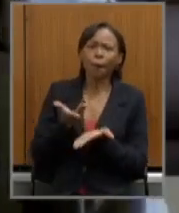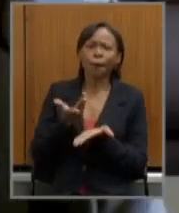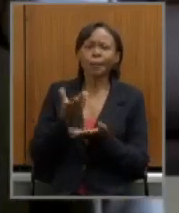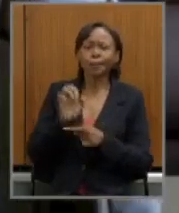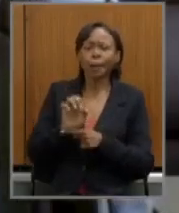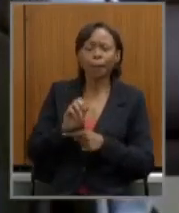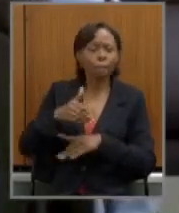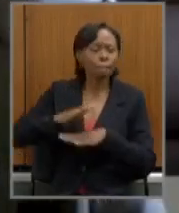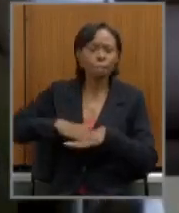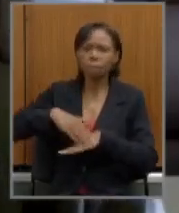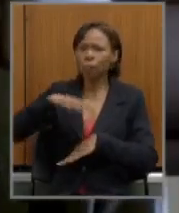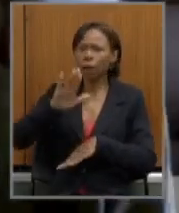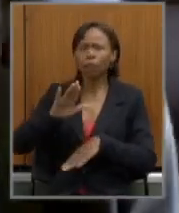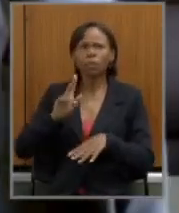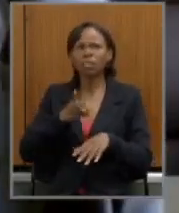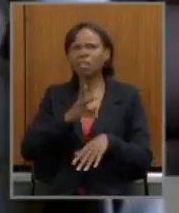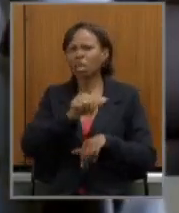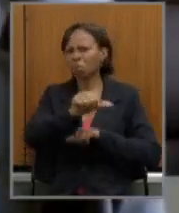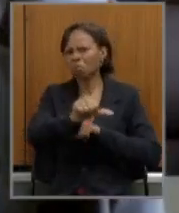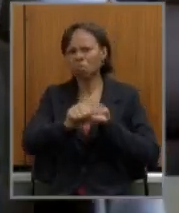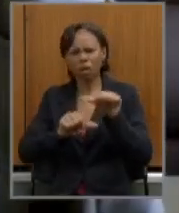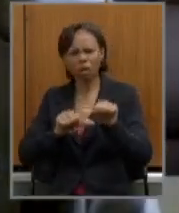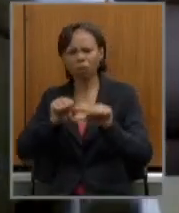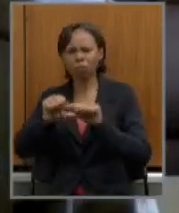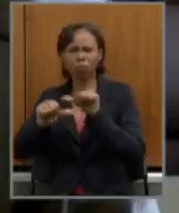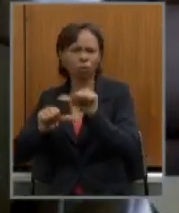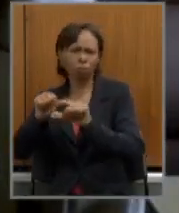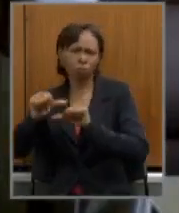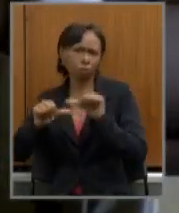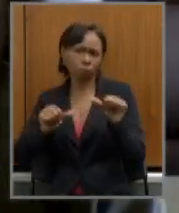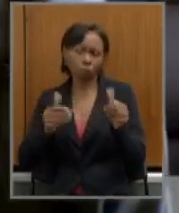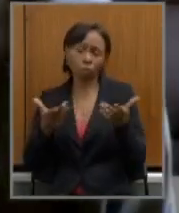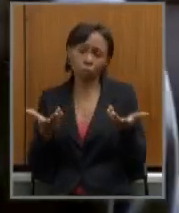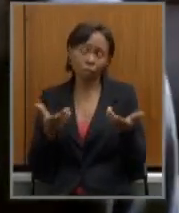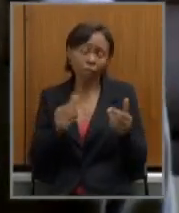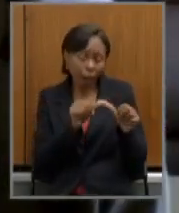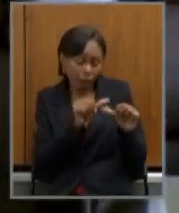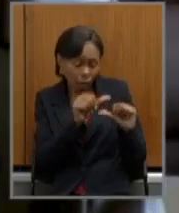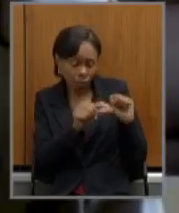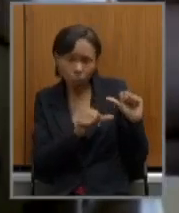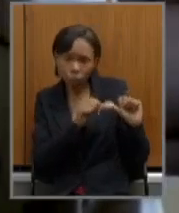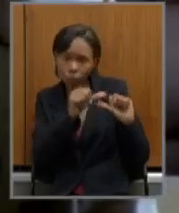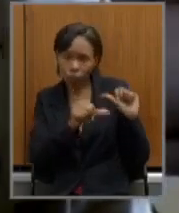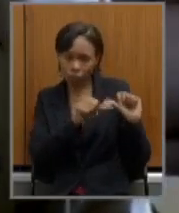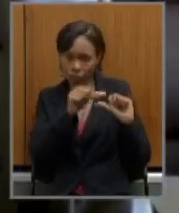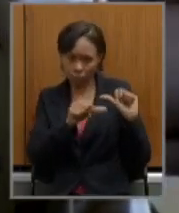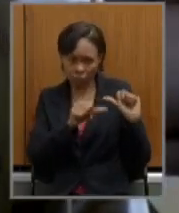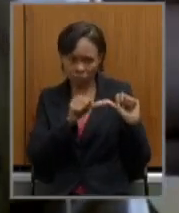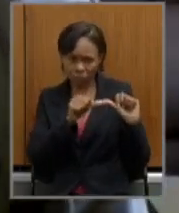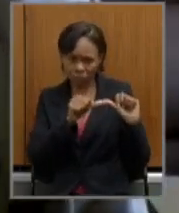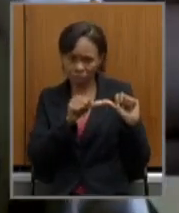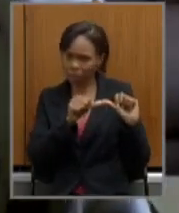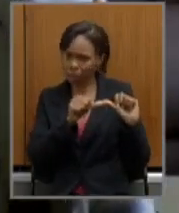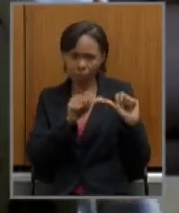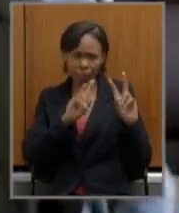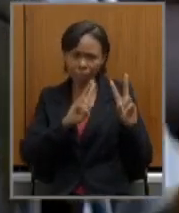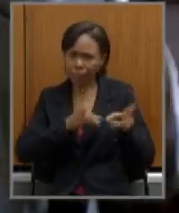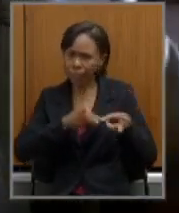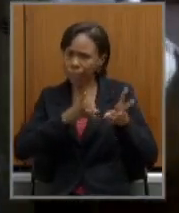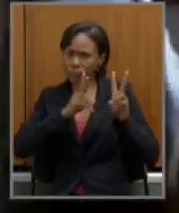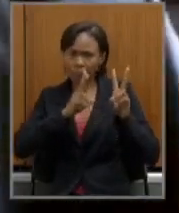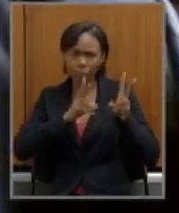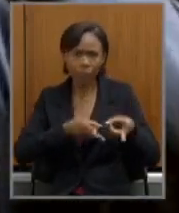coisa que altera e muitas vezes a alteração não é necessidade de mudança não é nem sempre